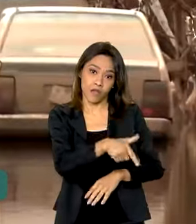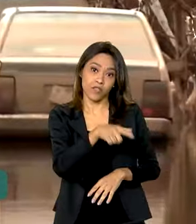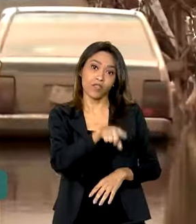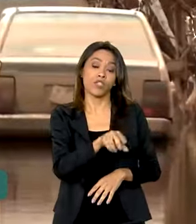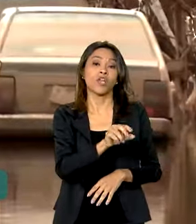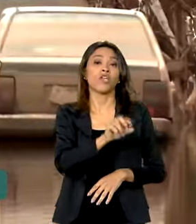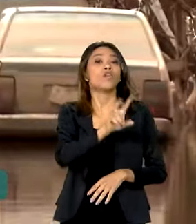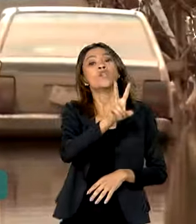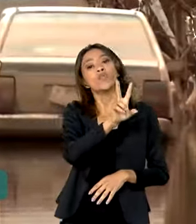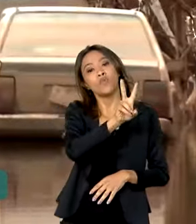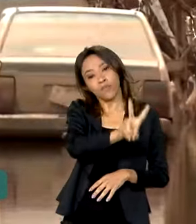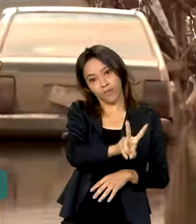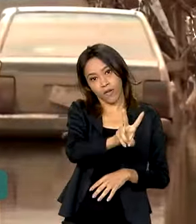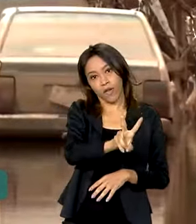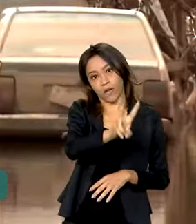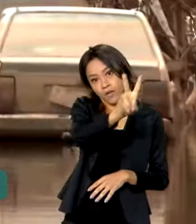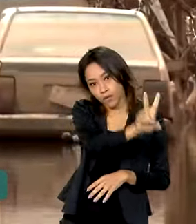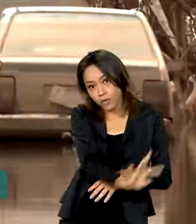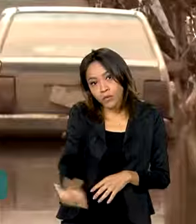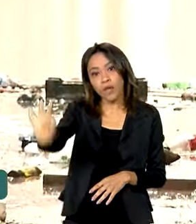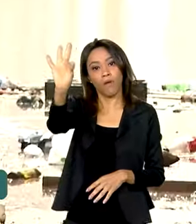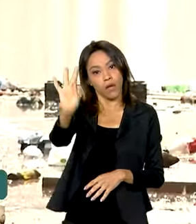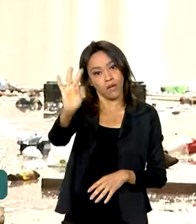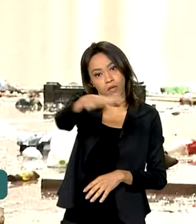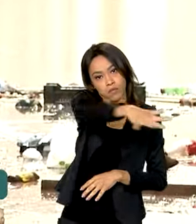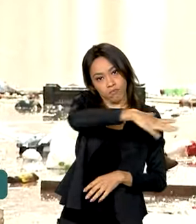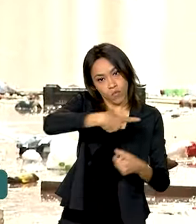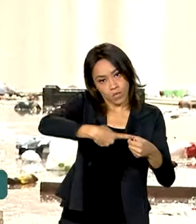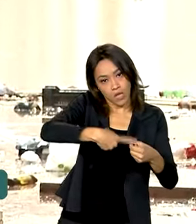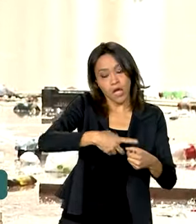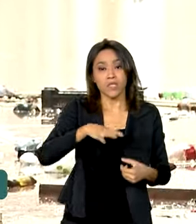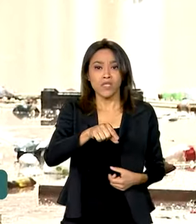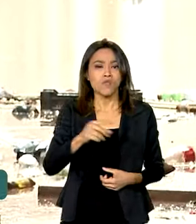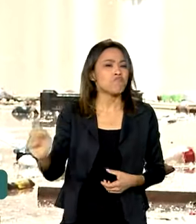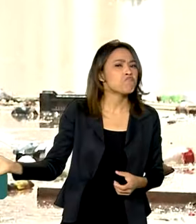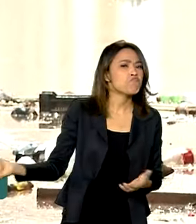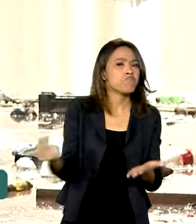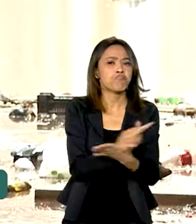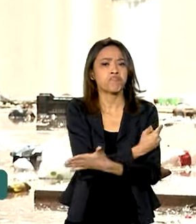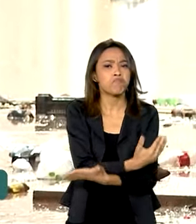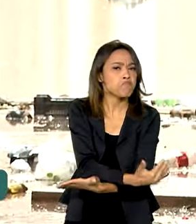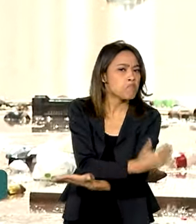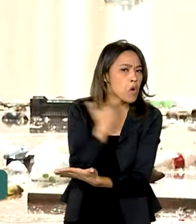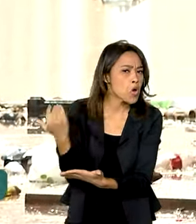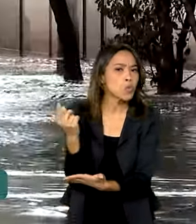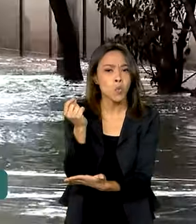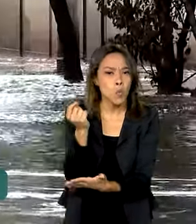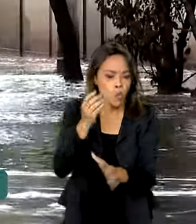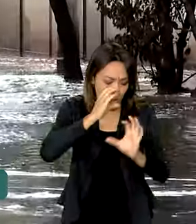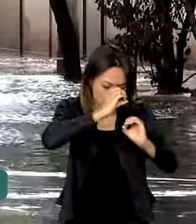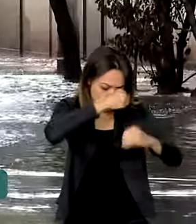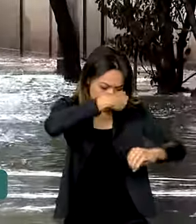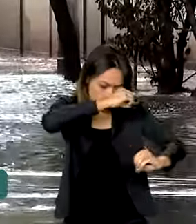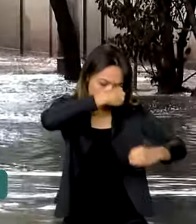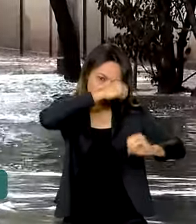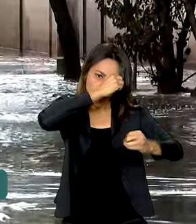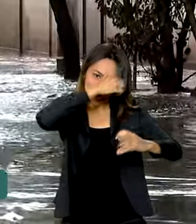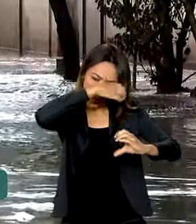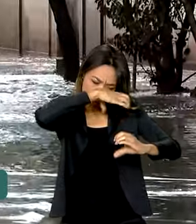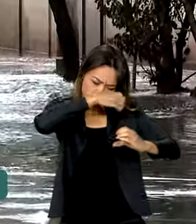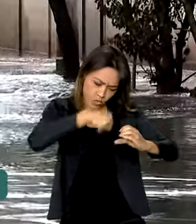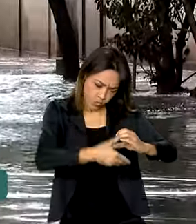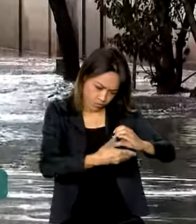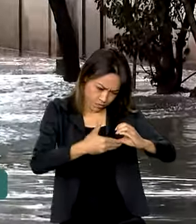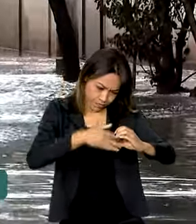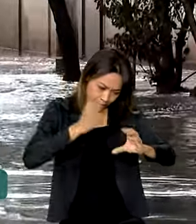no Vale do Taquari. A confirmação da causa das mortes veio após exames no Laboratório Central